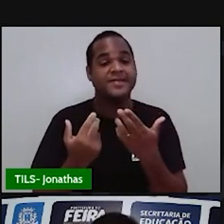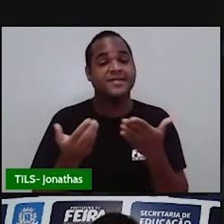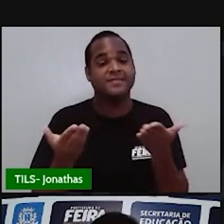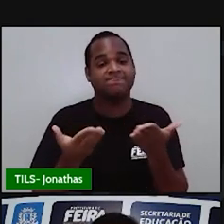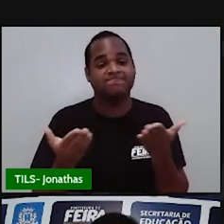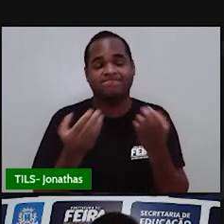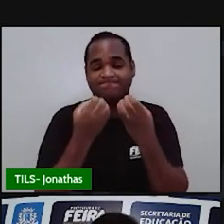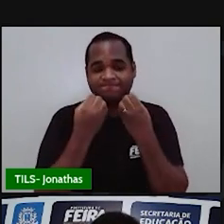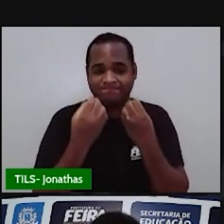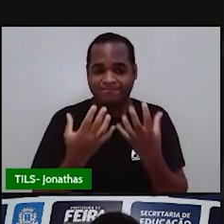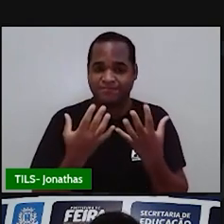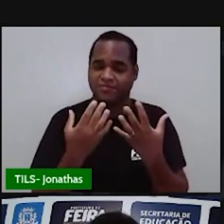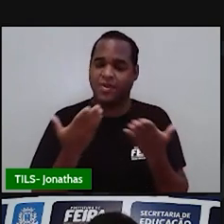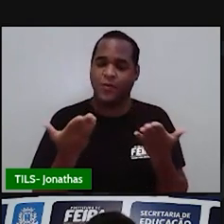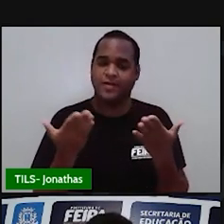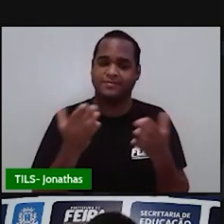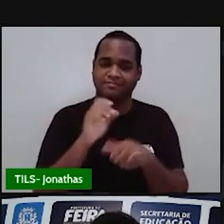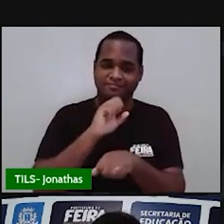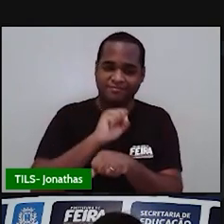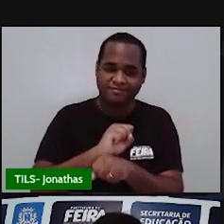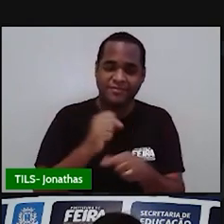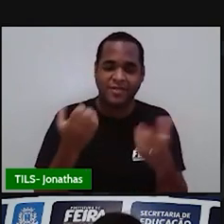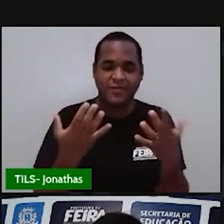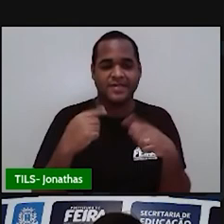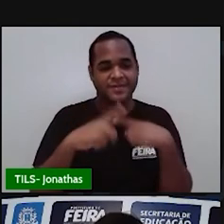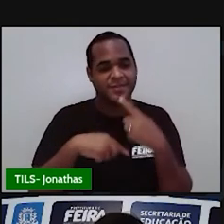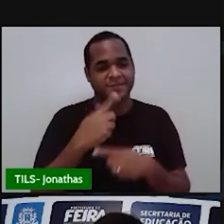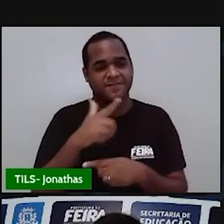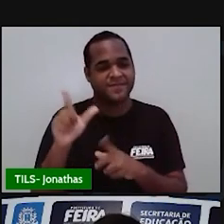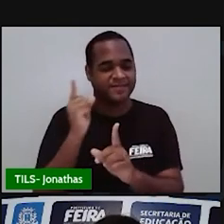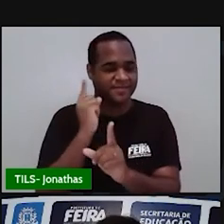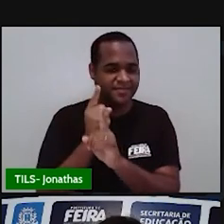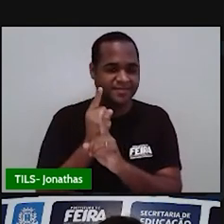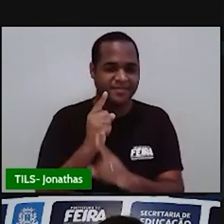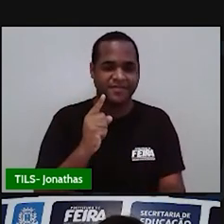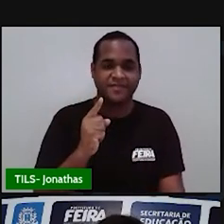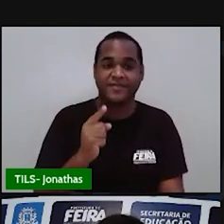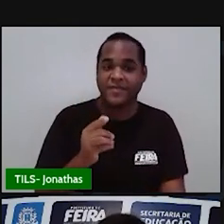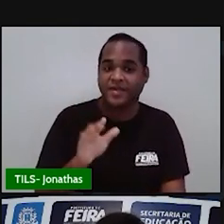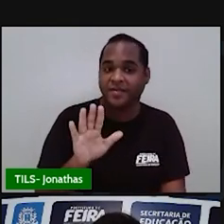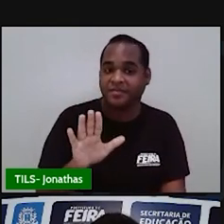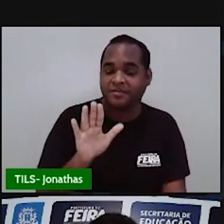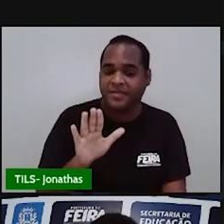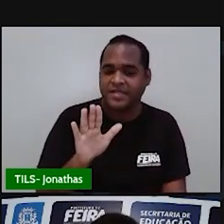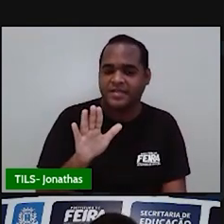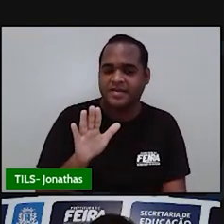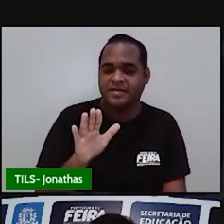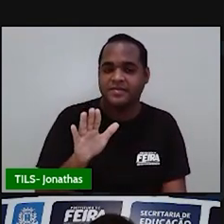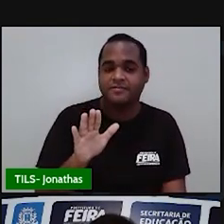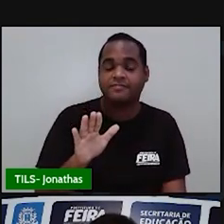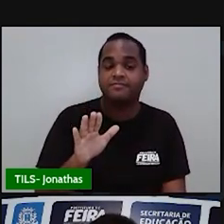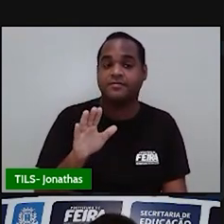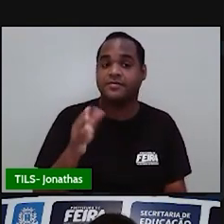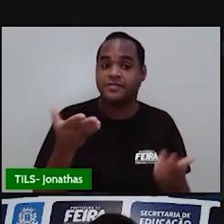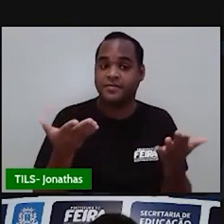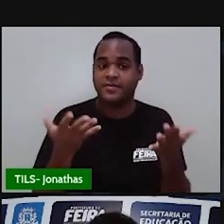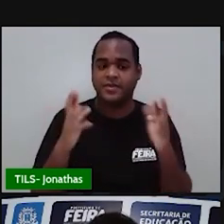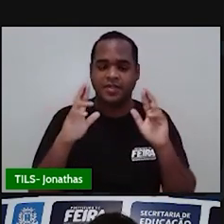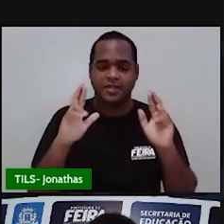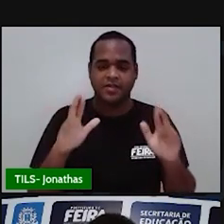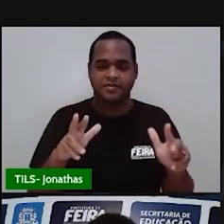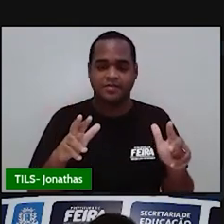ficar por aqui desde já até a próxima mas a gente está fazendo diferente agora